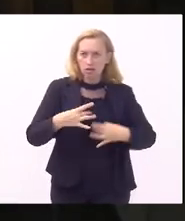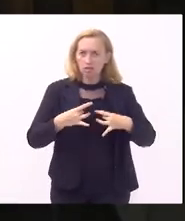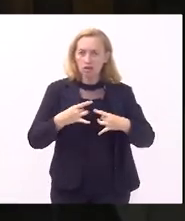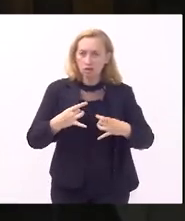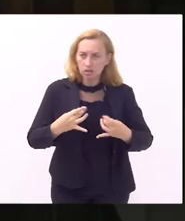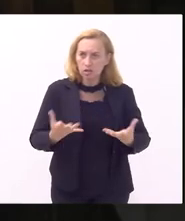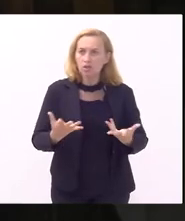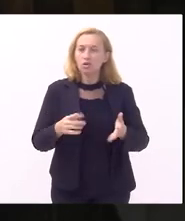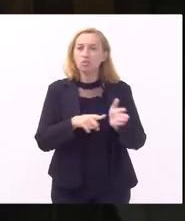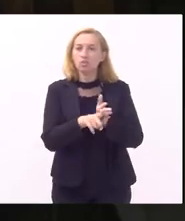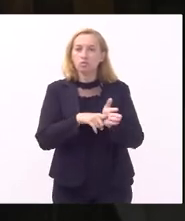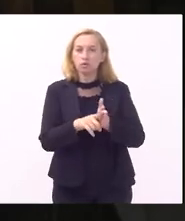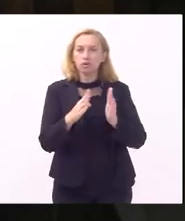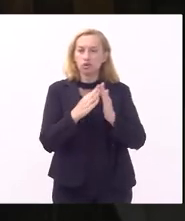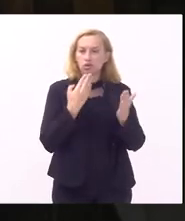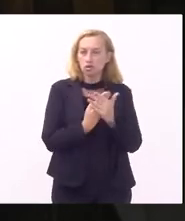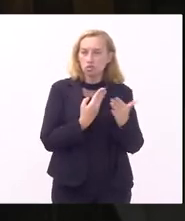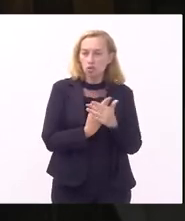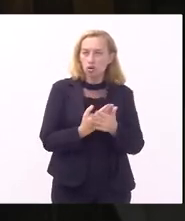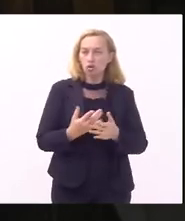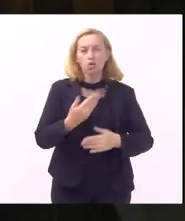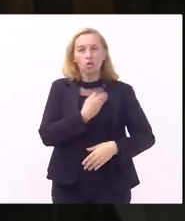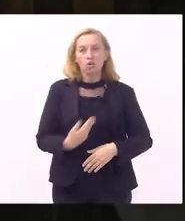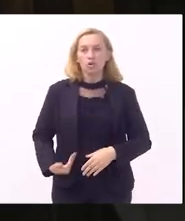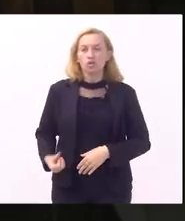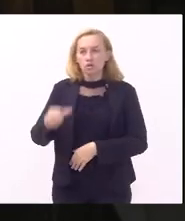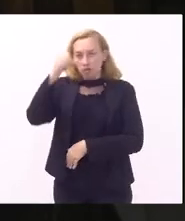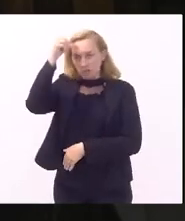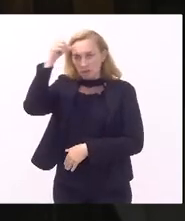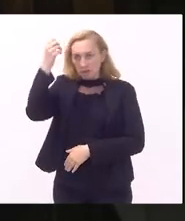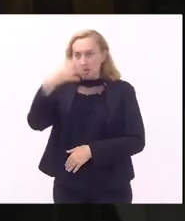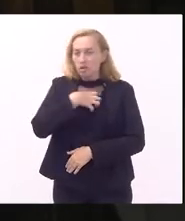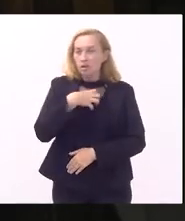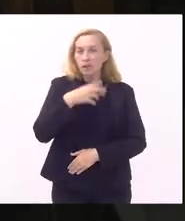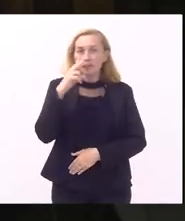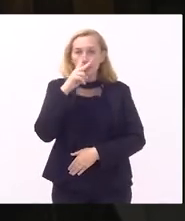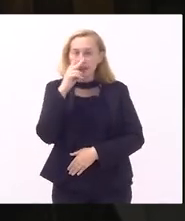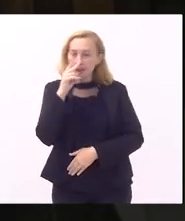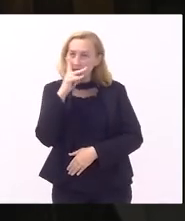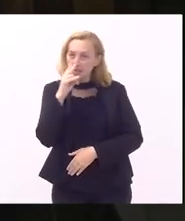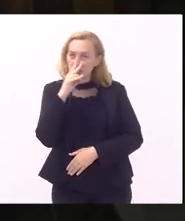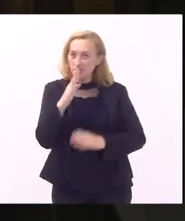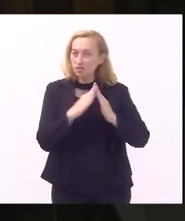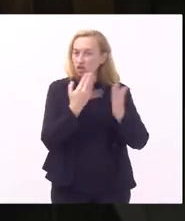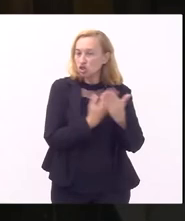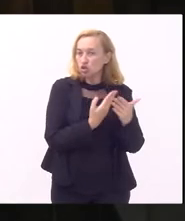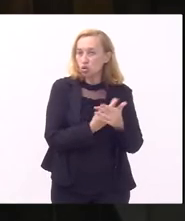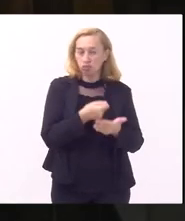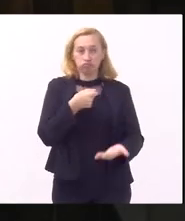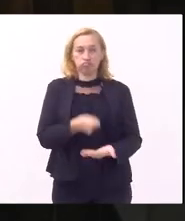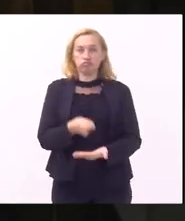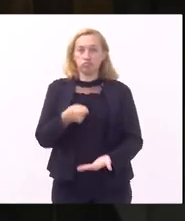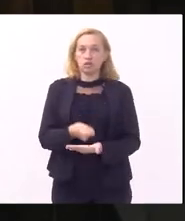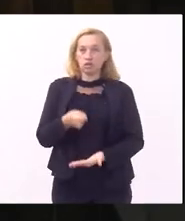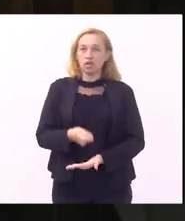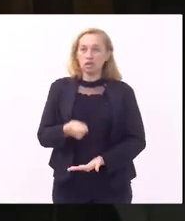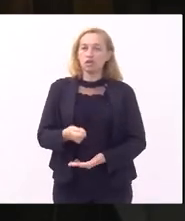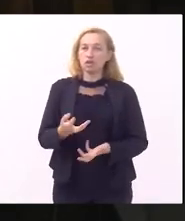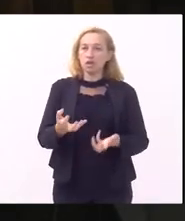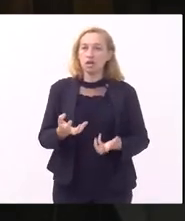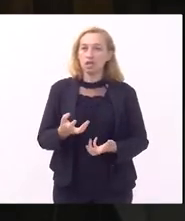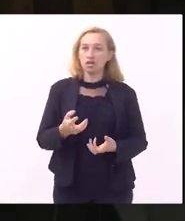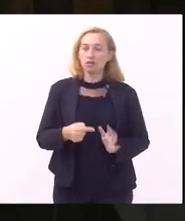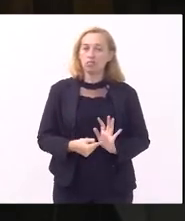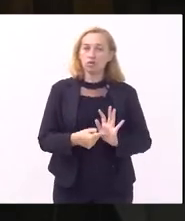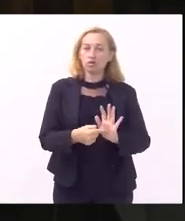através da consulta às escolas o governo Cláudio Castro nesse sentido parece que está fazendo escola de autoritarismo em querendo impor